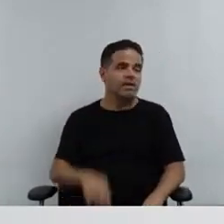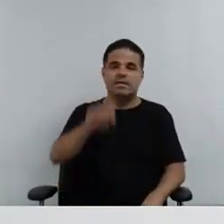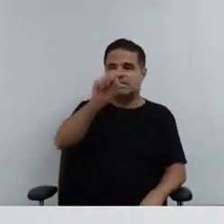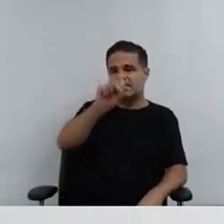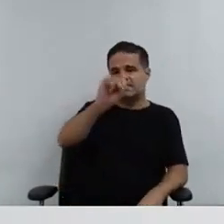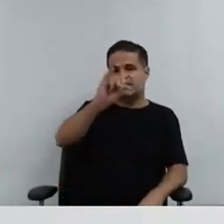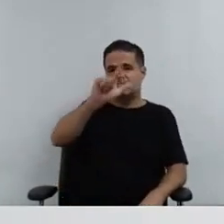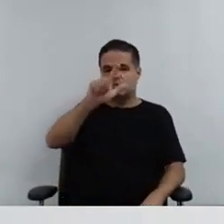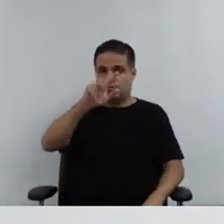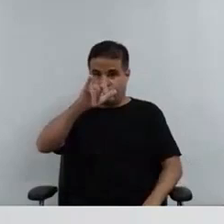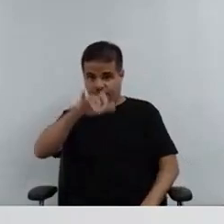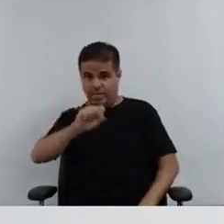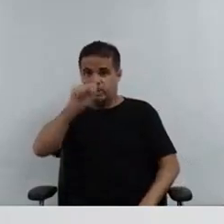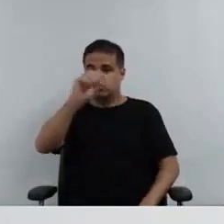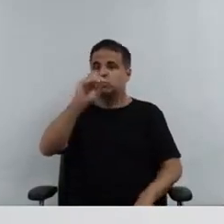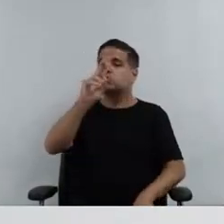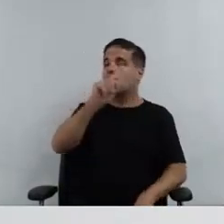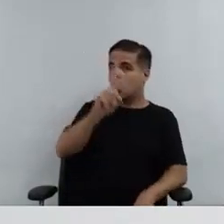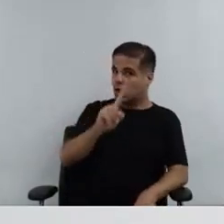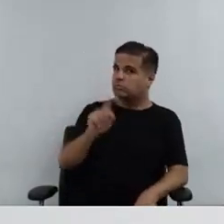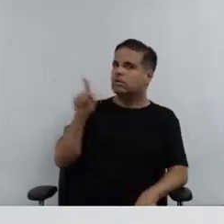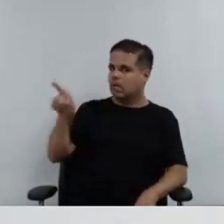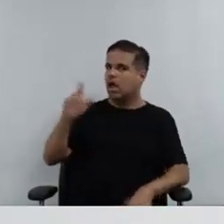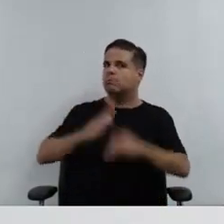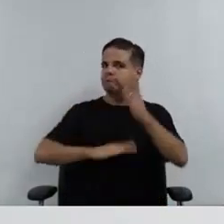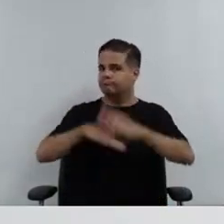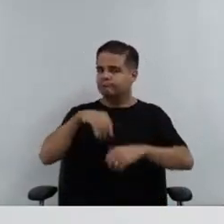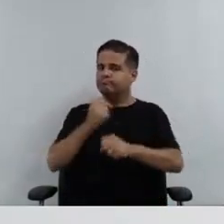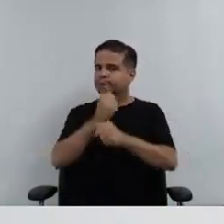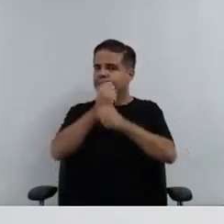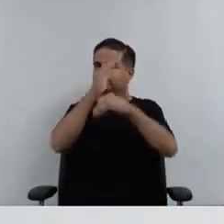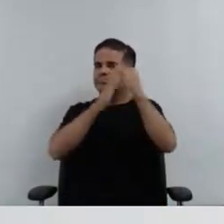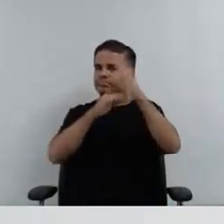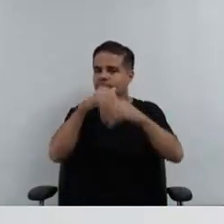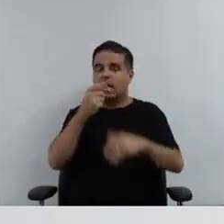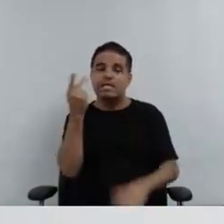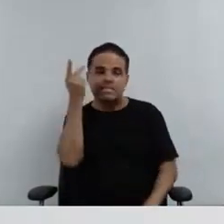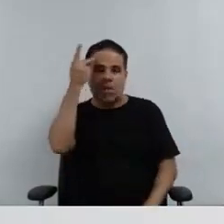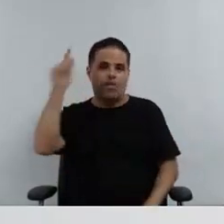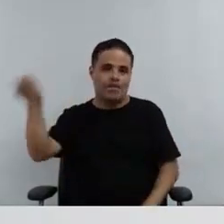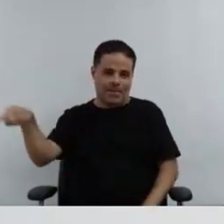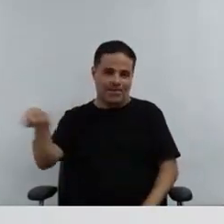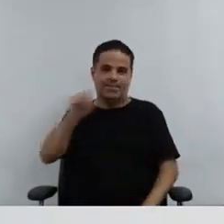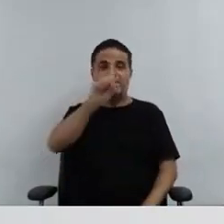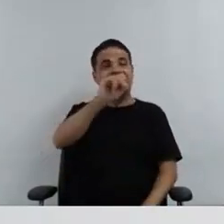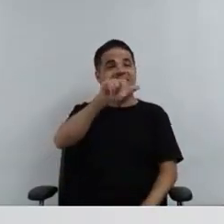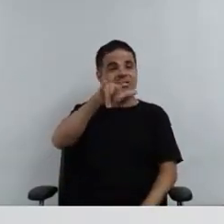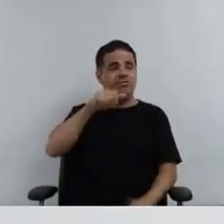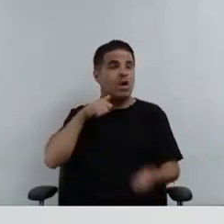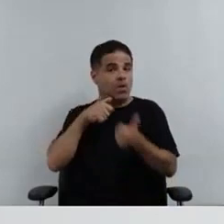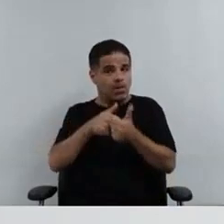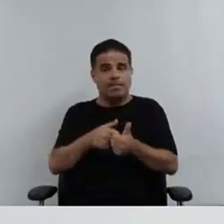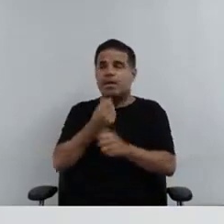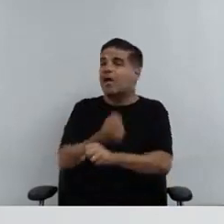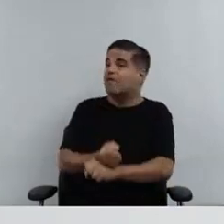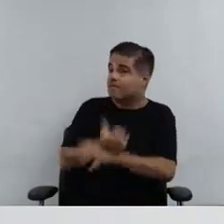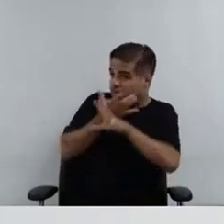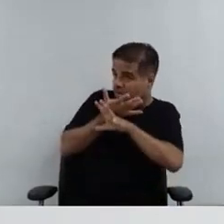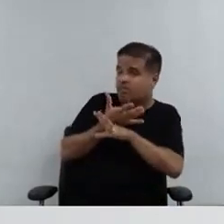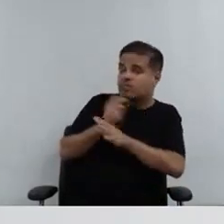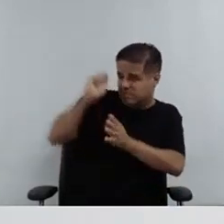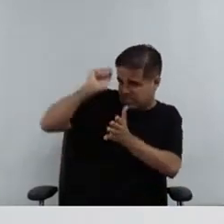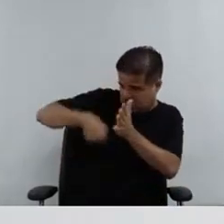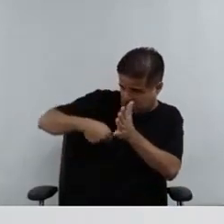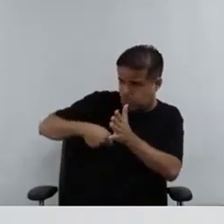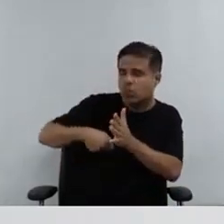Silvia Souza, que ela é conselheira consultiva da Ouvidoria de São Paulo. A Silvia nos acompanha ao vivo, né, Silvia? Então, você fez